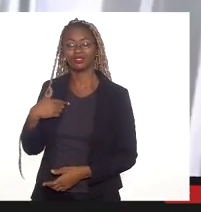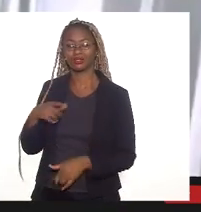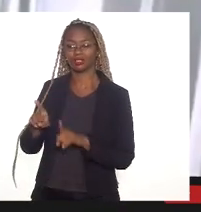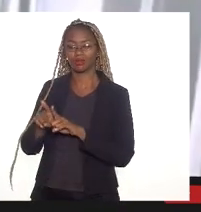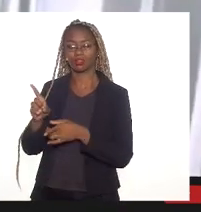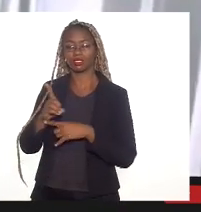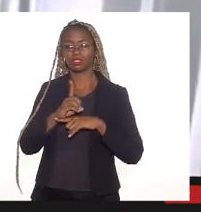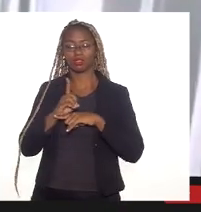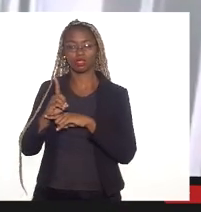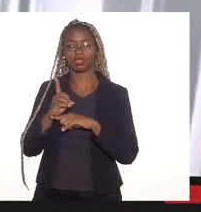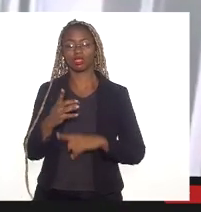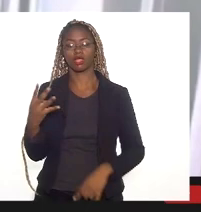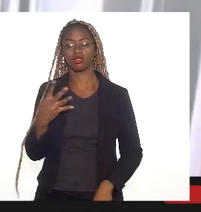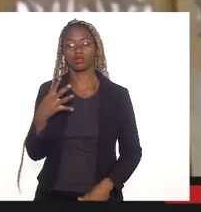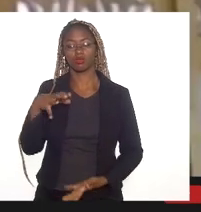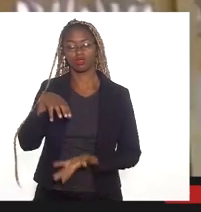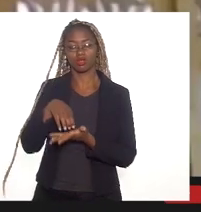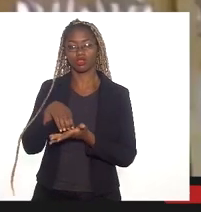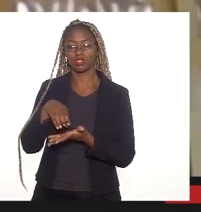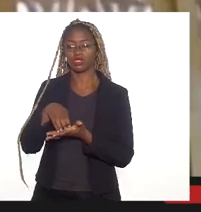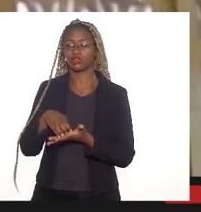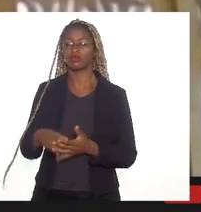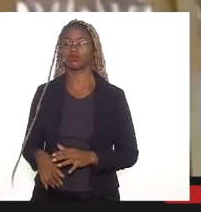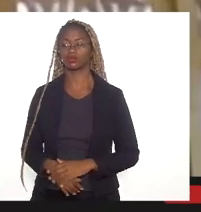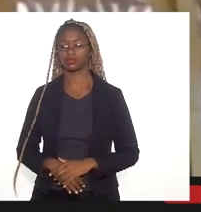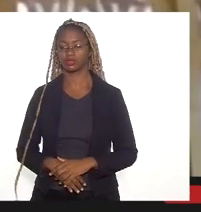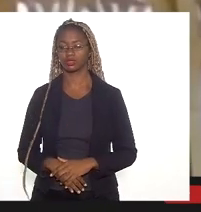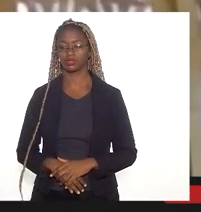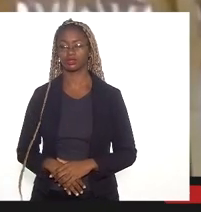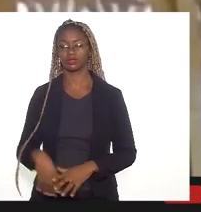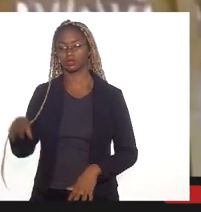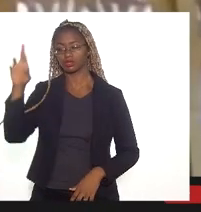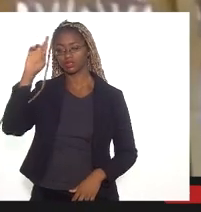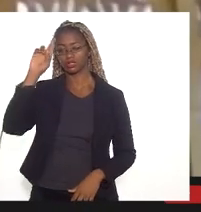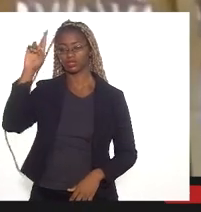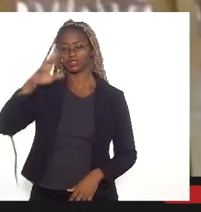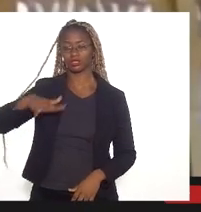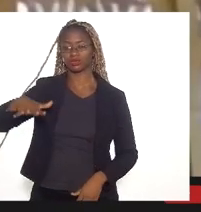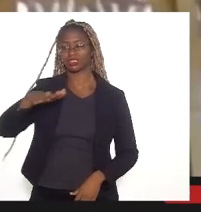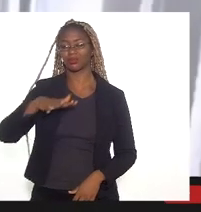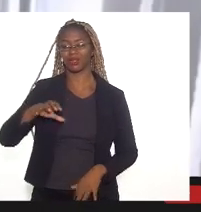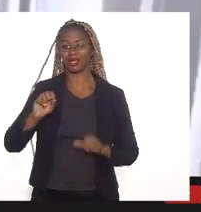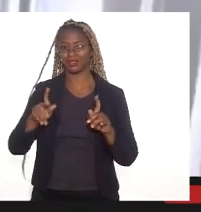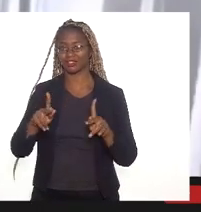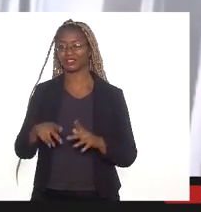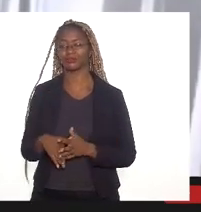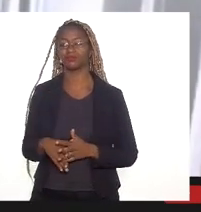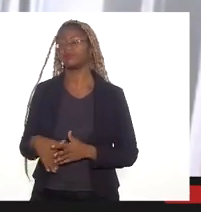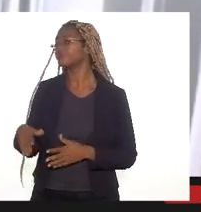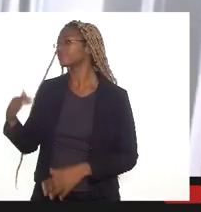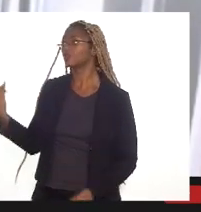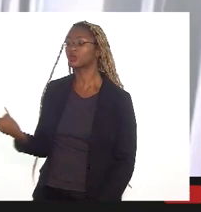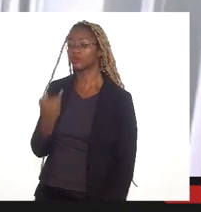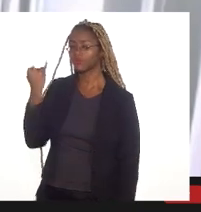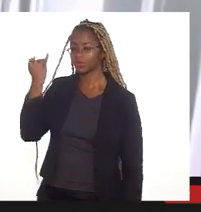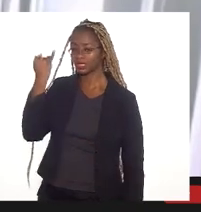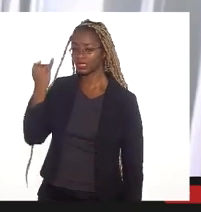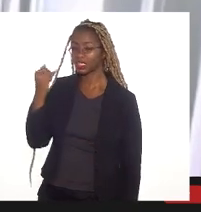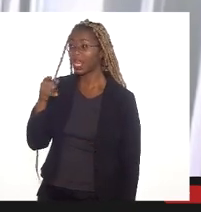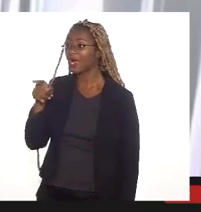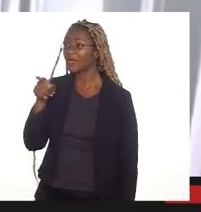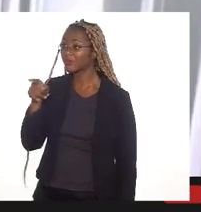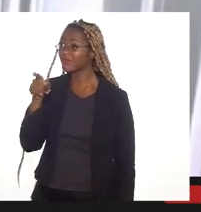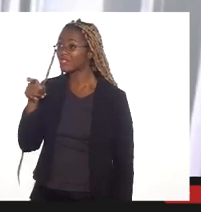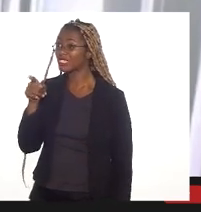Pública do Quarto Núcleo de Tutela Coletiva, responsável pela área. Muito importante, sua presença, porque no meu roteiro aqui você estava